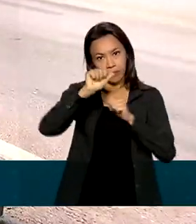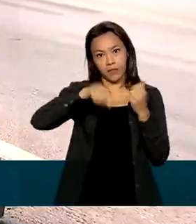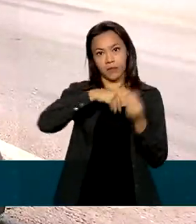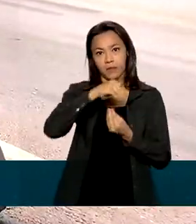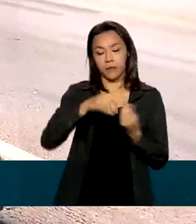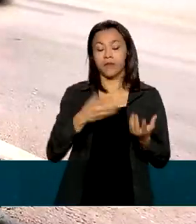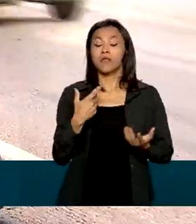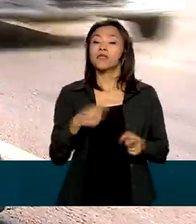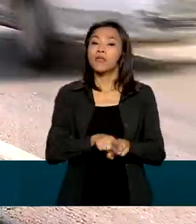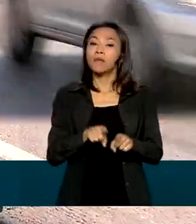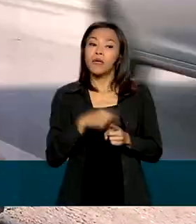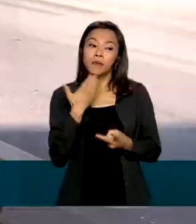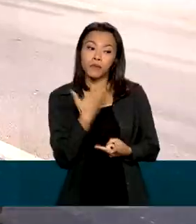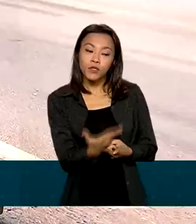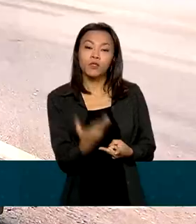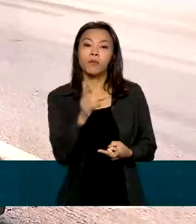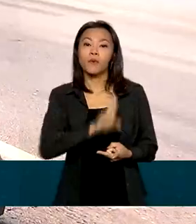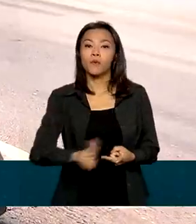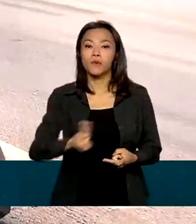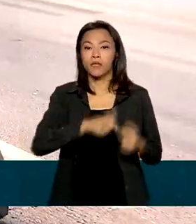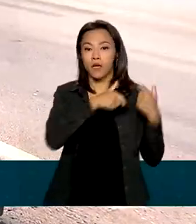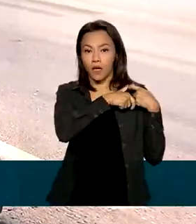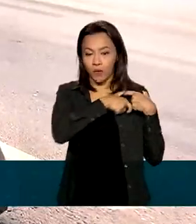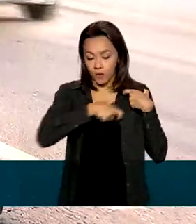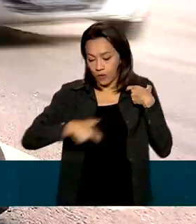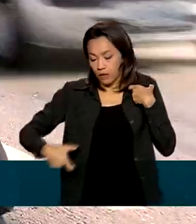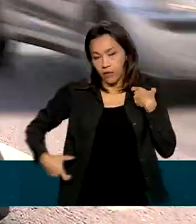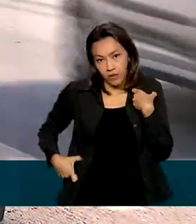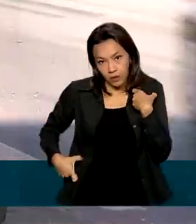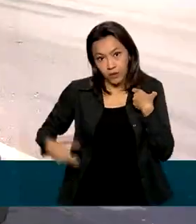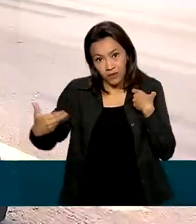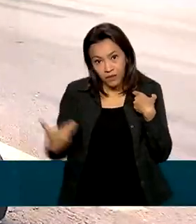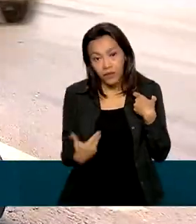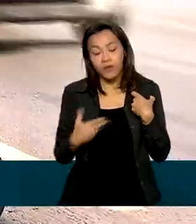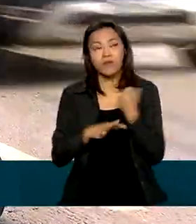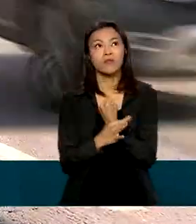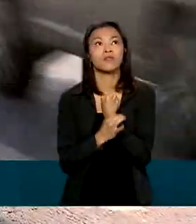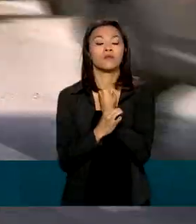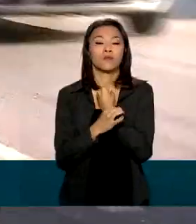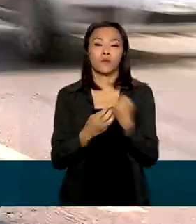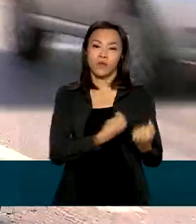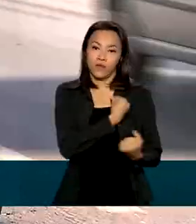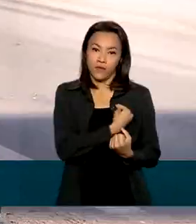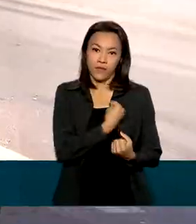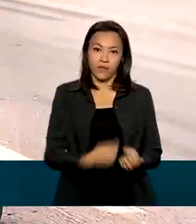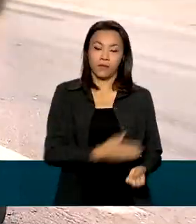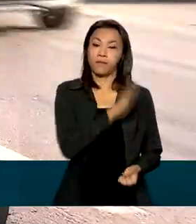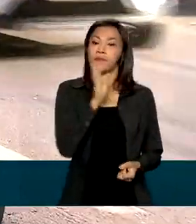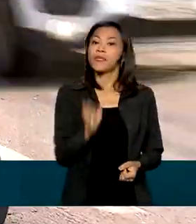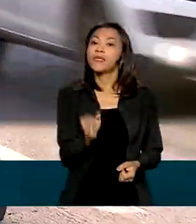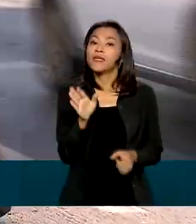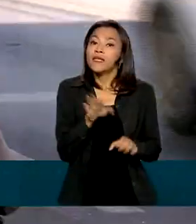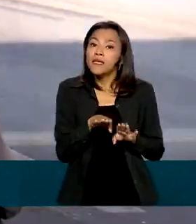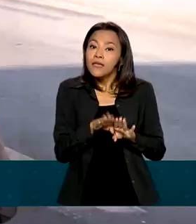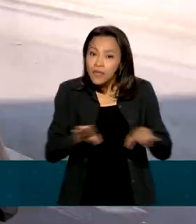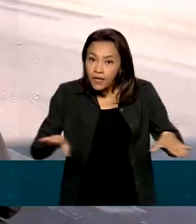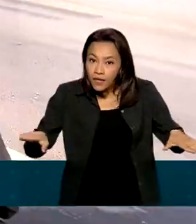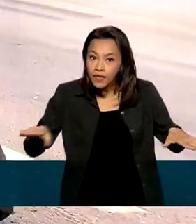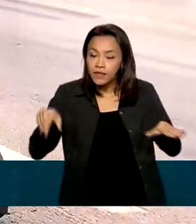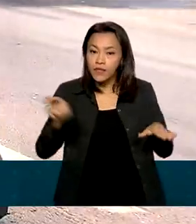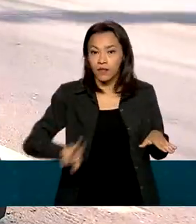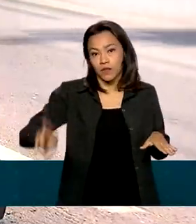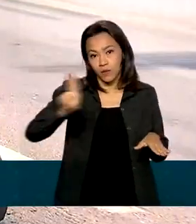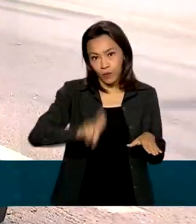passageiros utilizarem o cinto de segurança. O cinto de segurança salva vidas. E crianças utilizarem sempre o